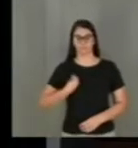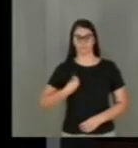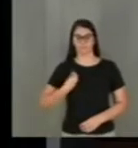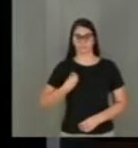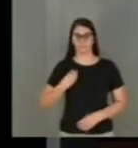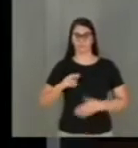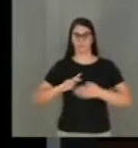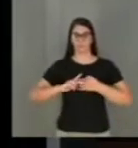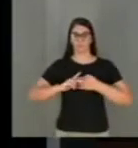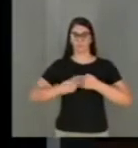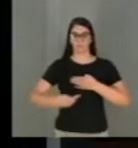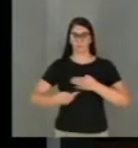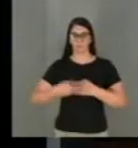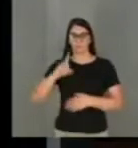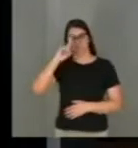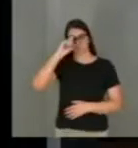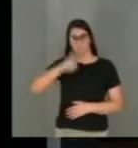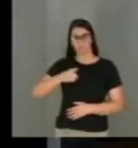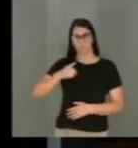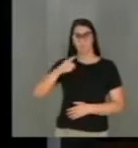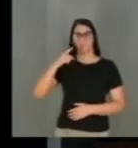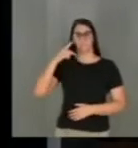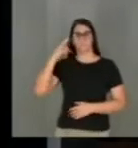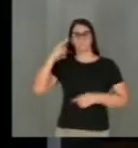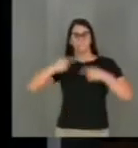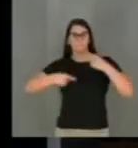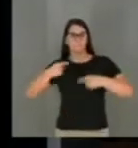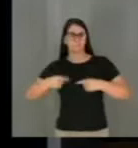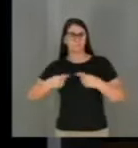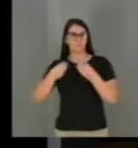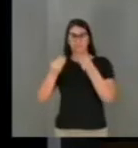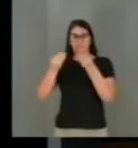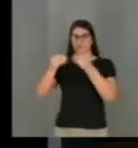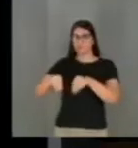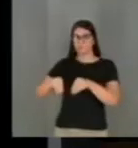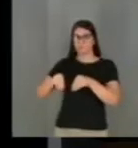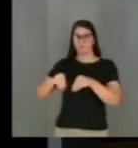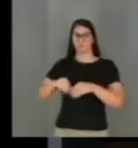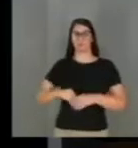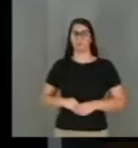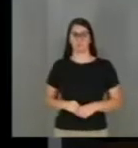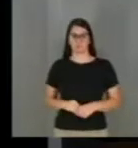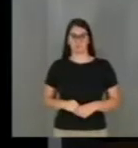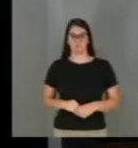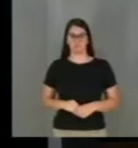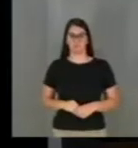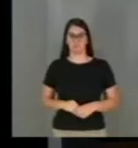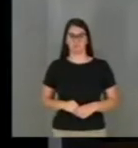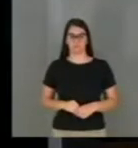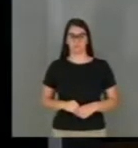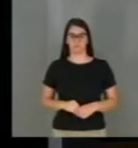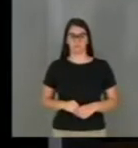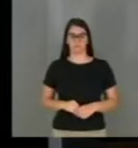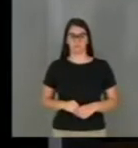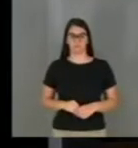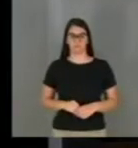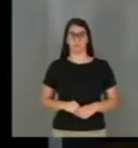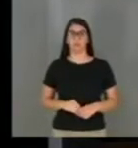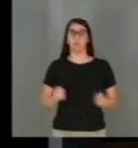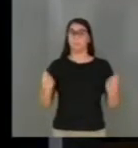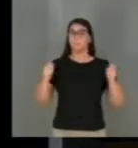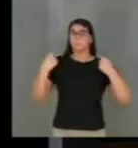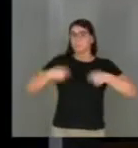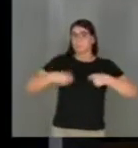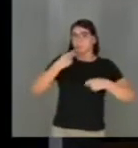consequências de decisões políticas desastrosas, que foram previstas. E é preciso dizer